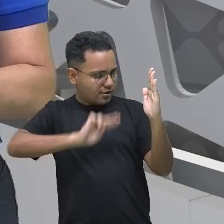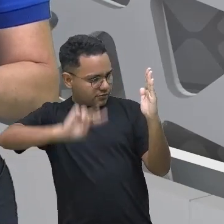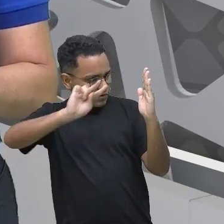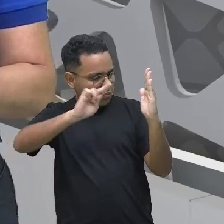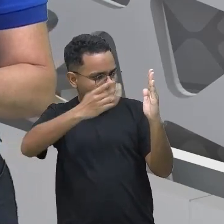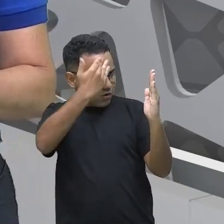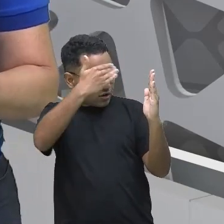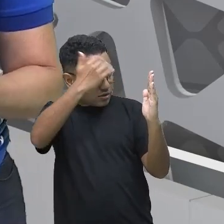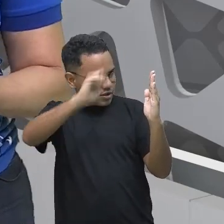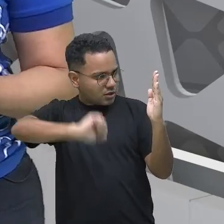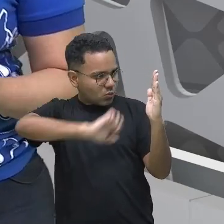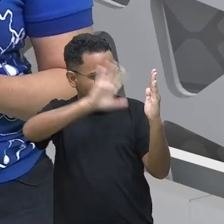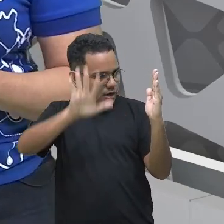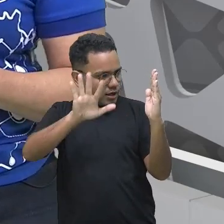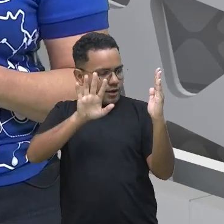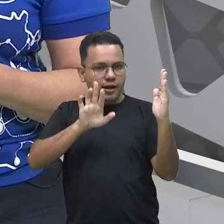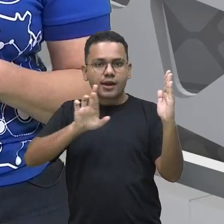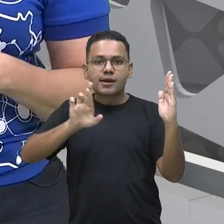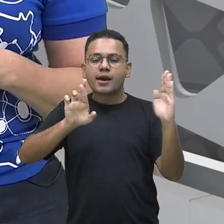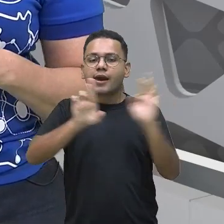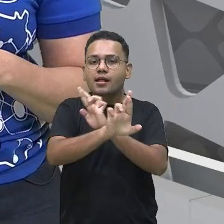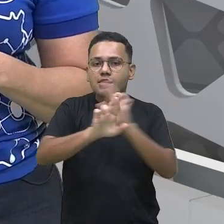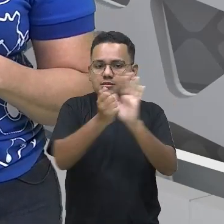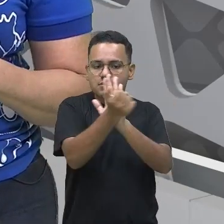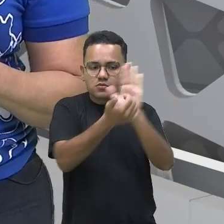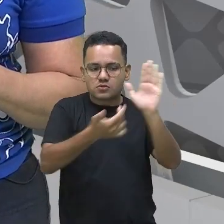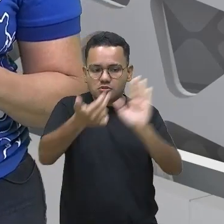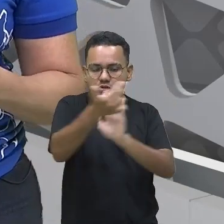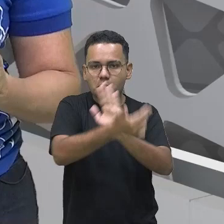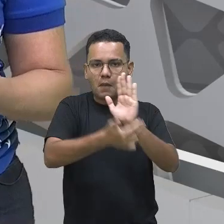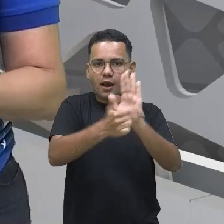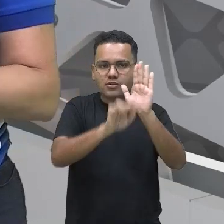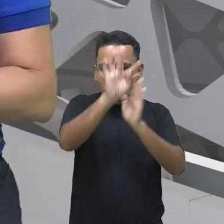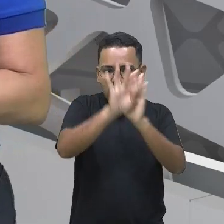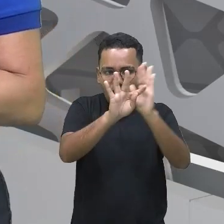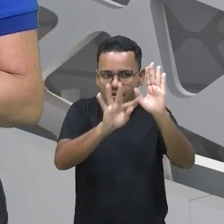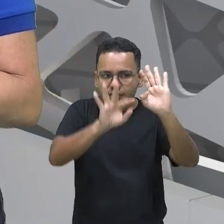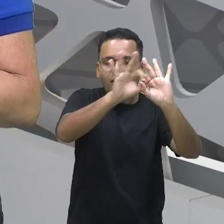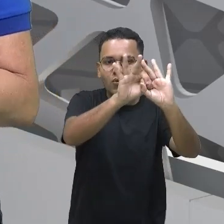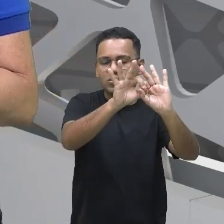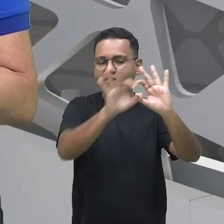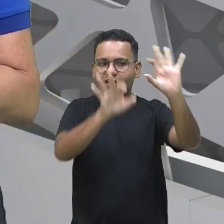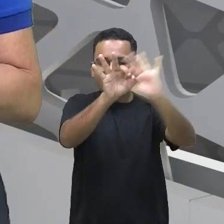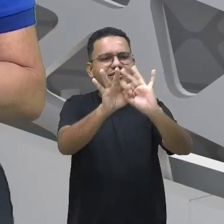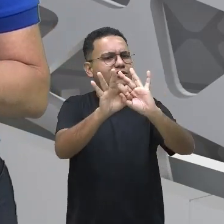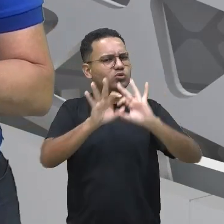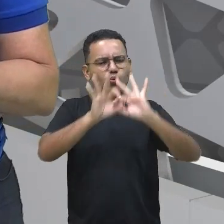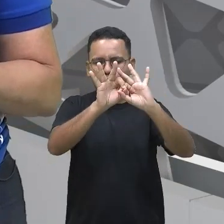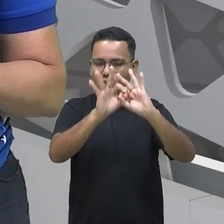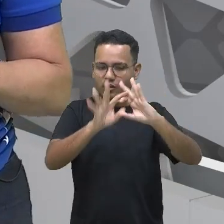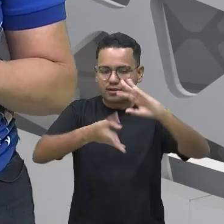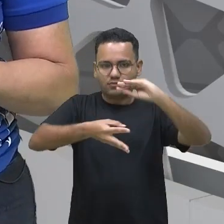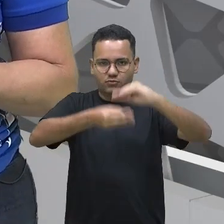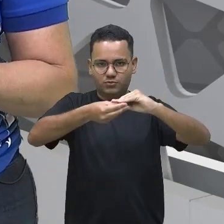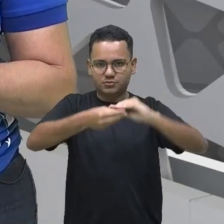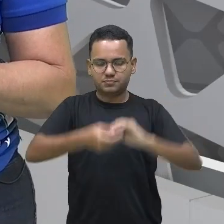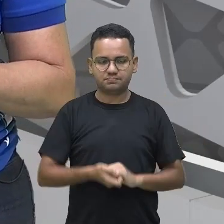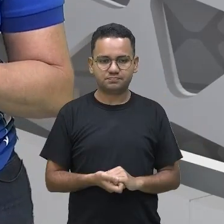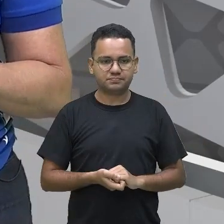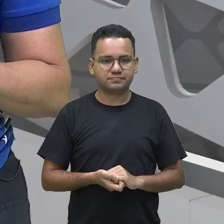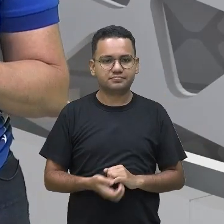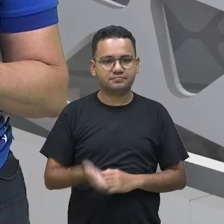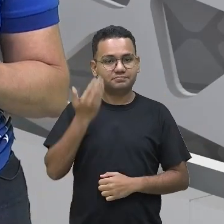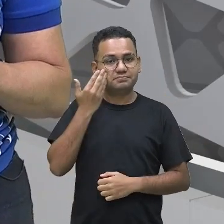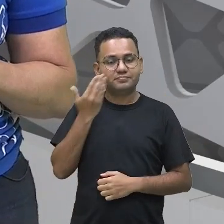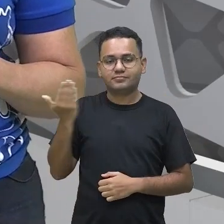imagens relacionadas àquilo que você está lendo. Então, nós temos um exemplo aqui de um texto